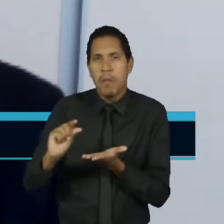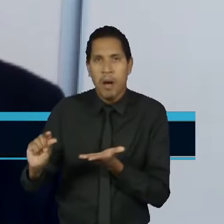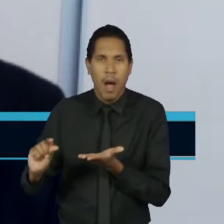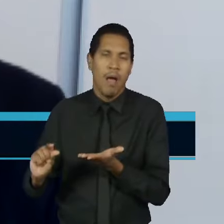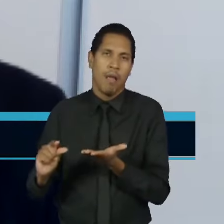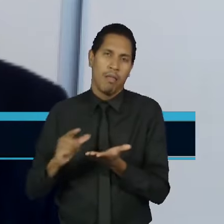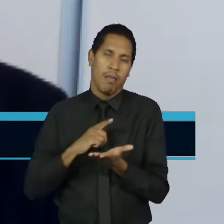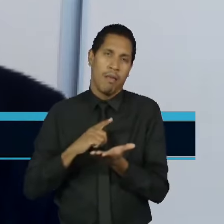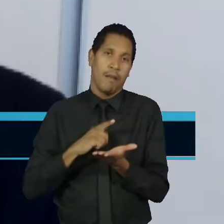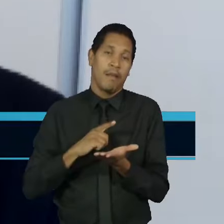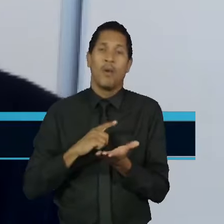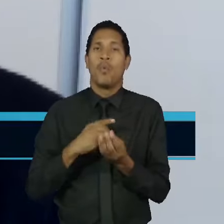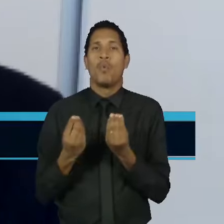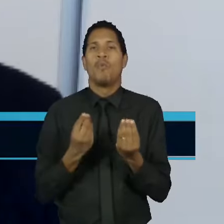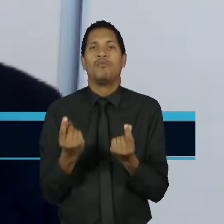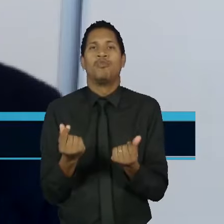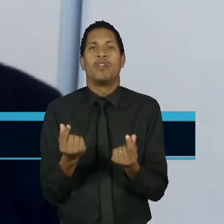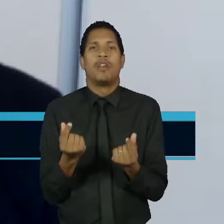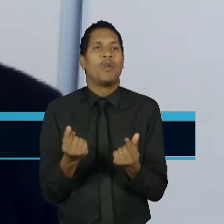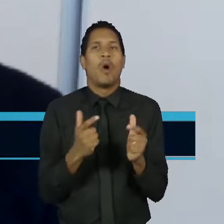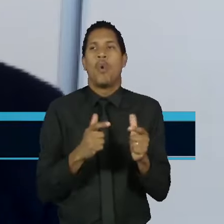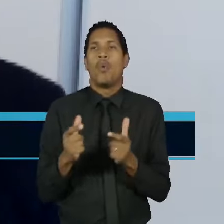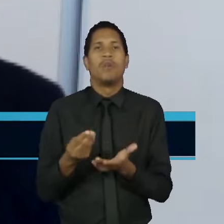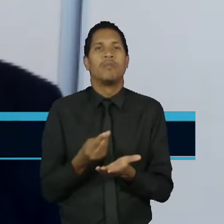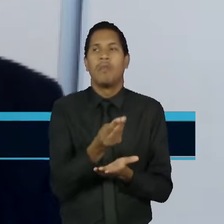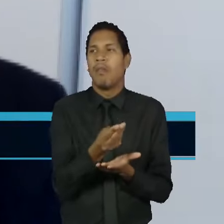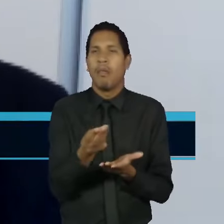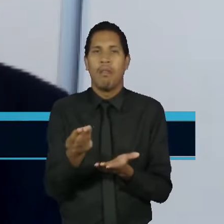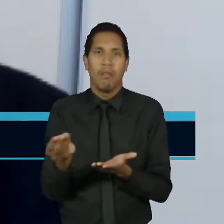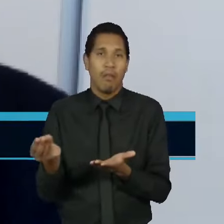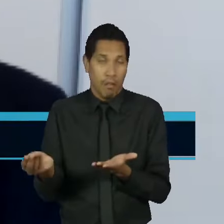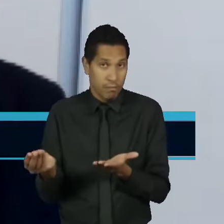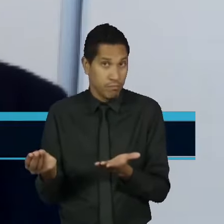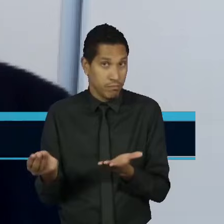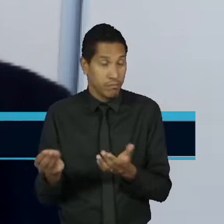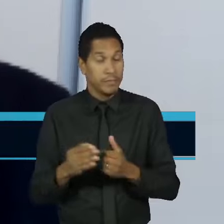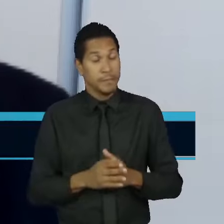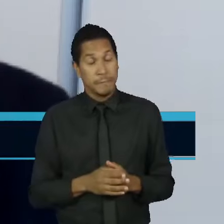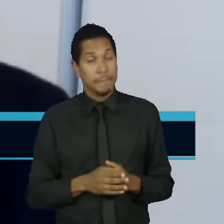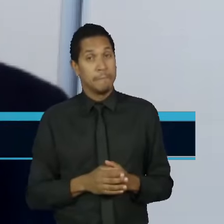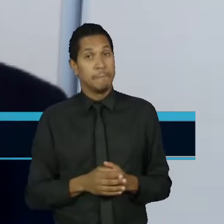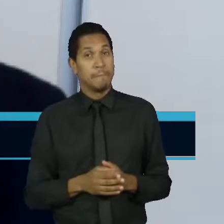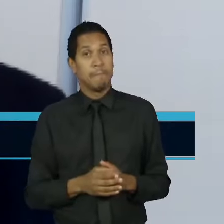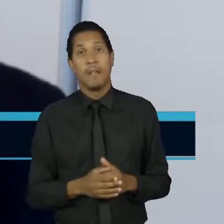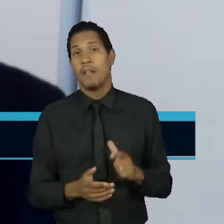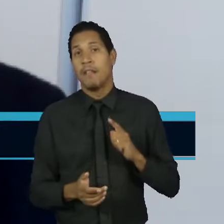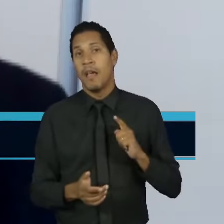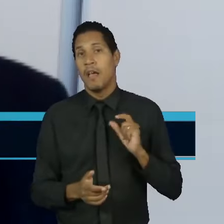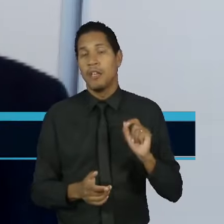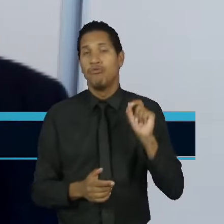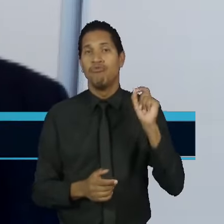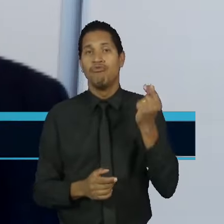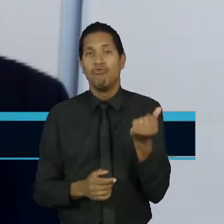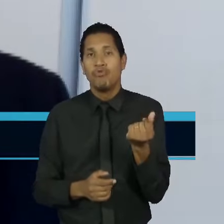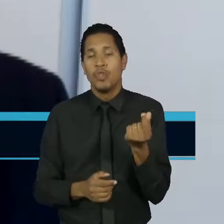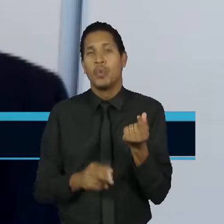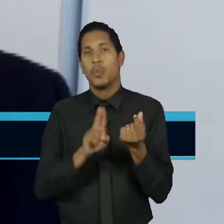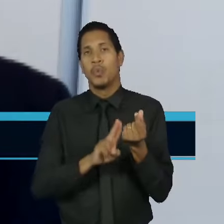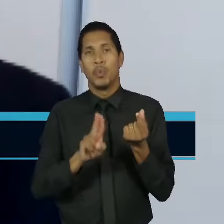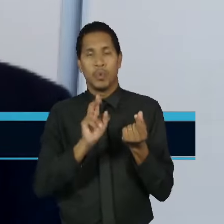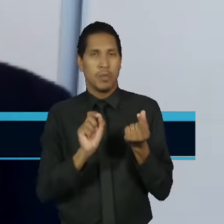e a gente está falando para onde vai esse dinheiro. Esse dinheiro, ele deve servir para